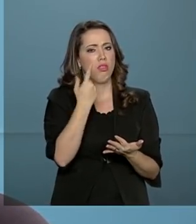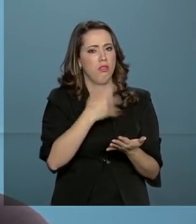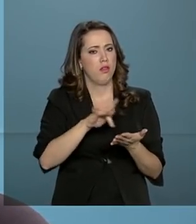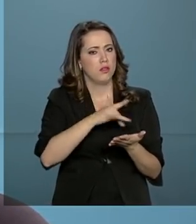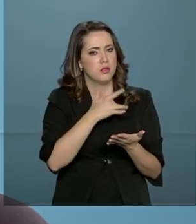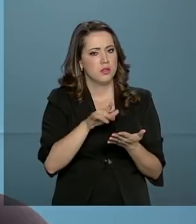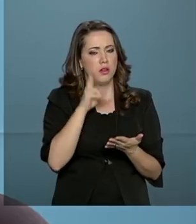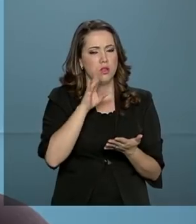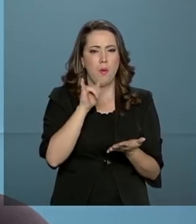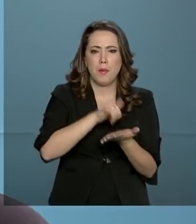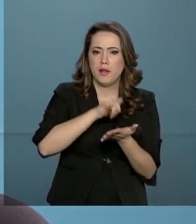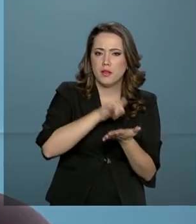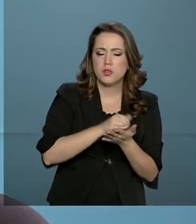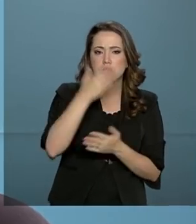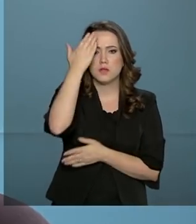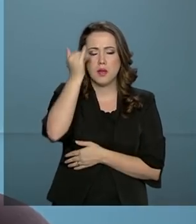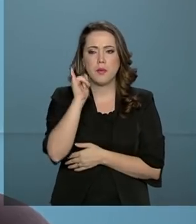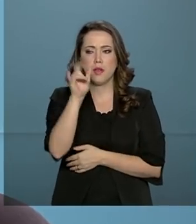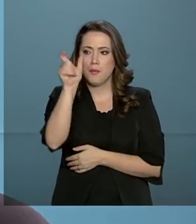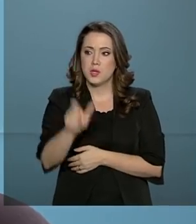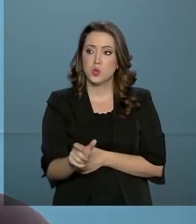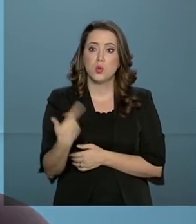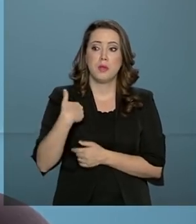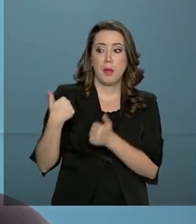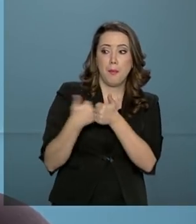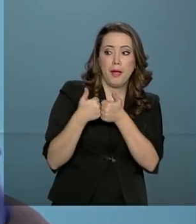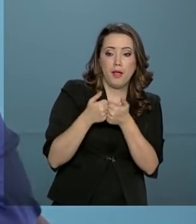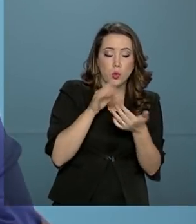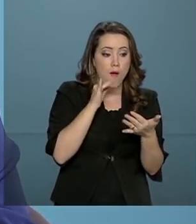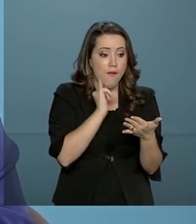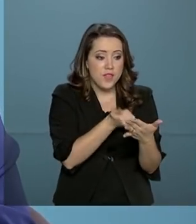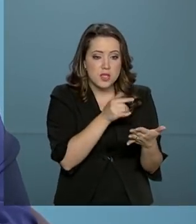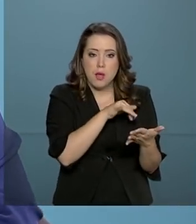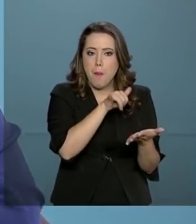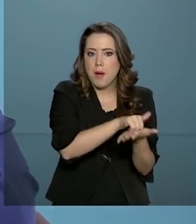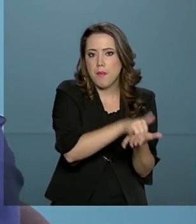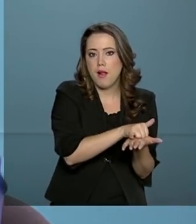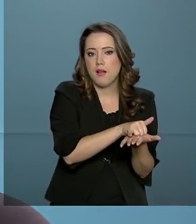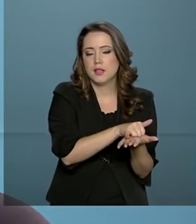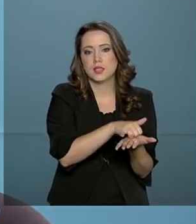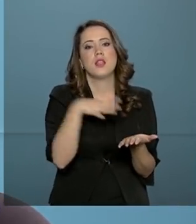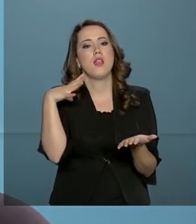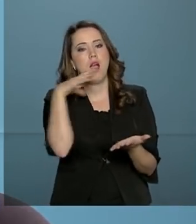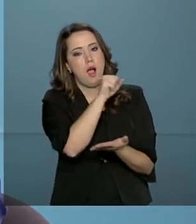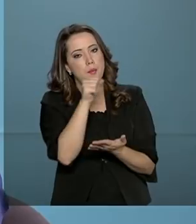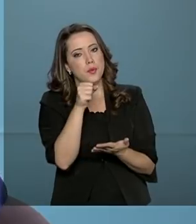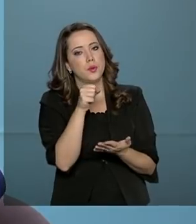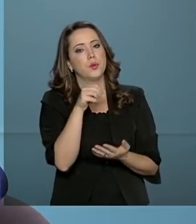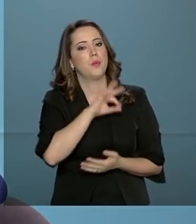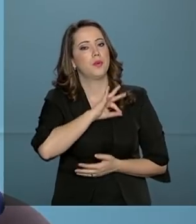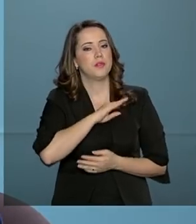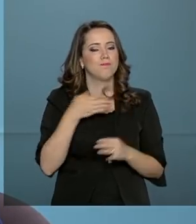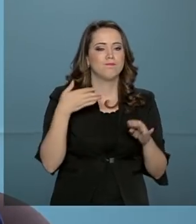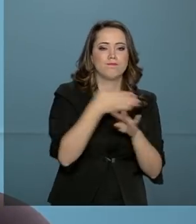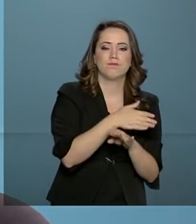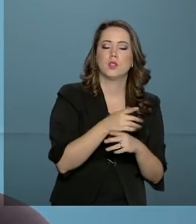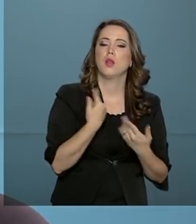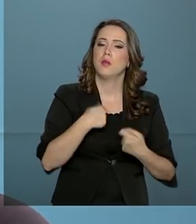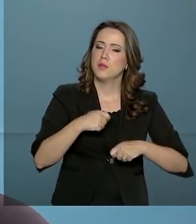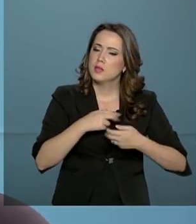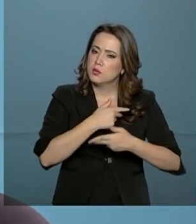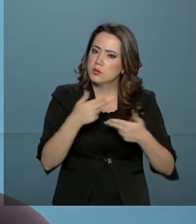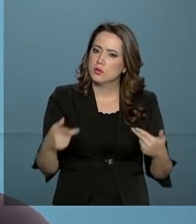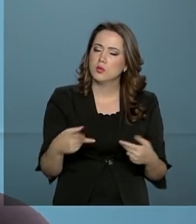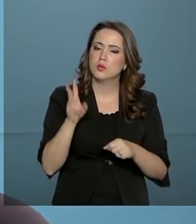e saber que o agressor está por perto, ela acionar o seu aplicativo. Então, nós precisamos encontrar mecanismos que garantam, de fato, a